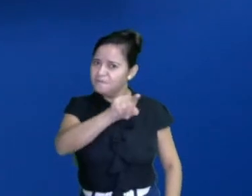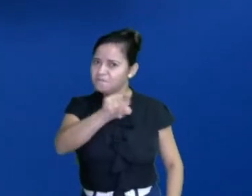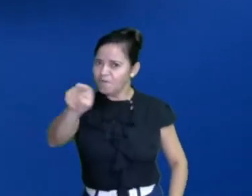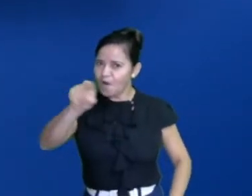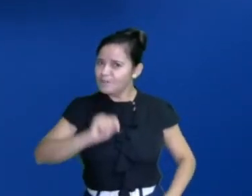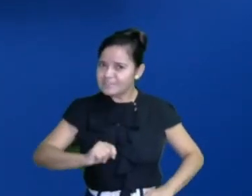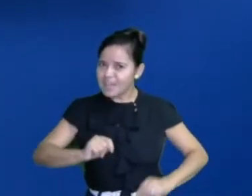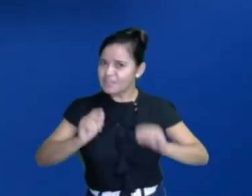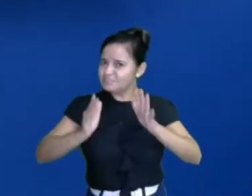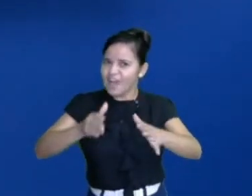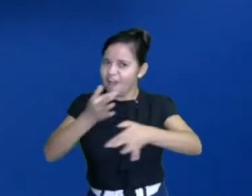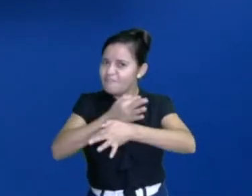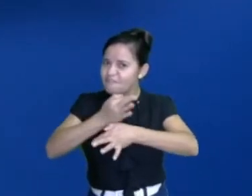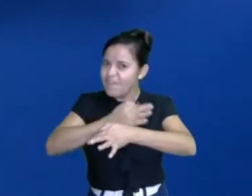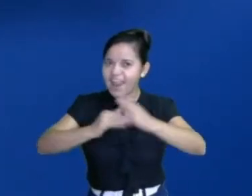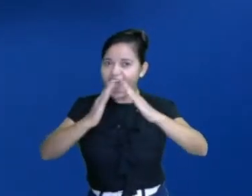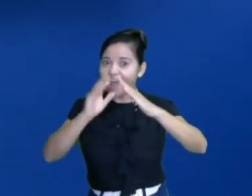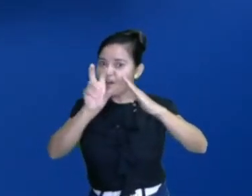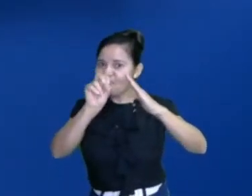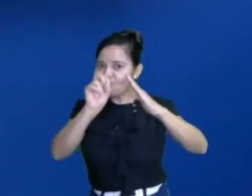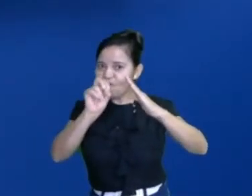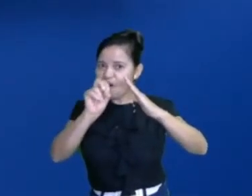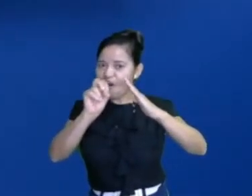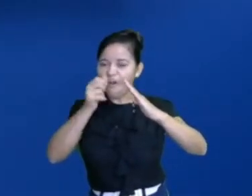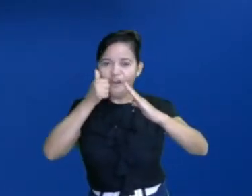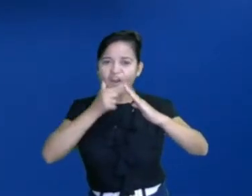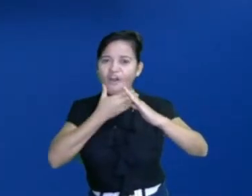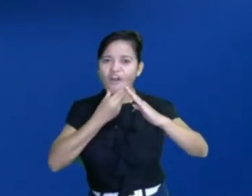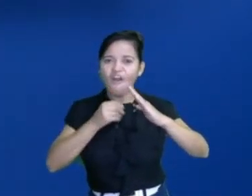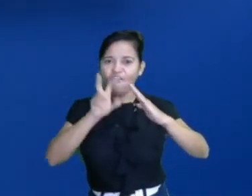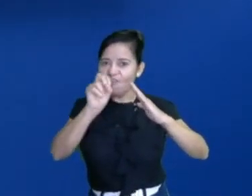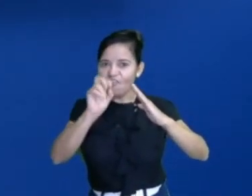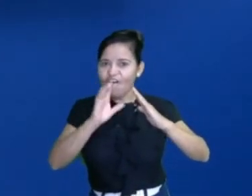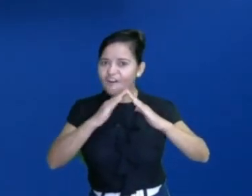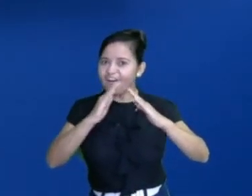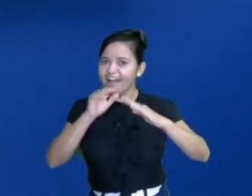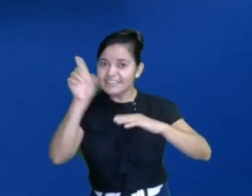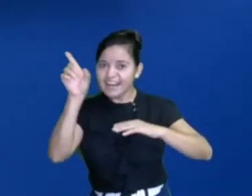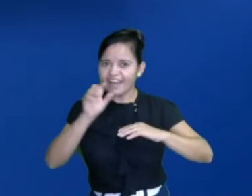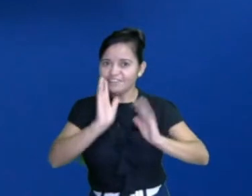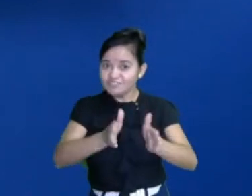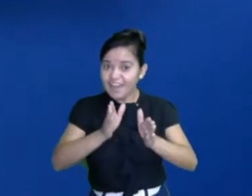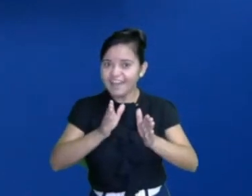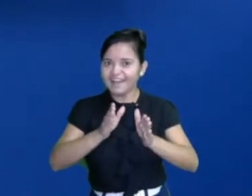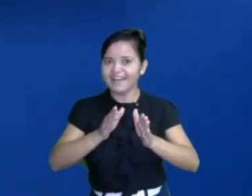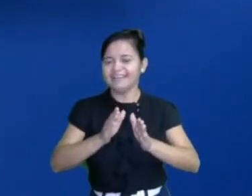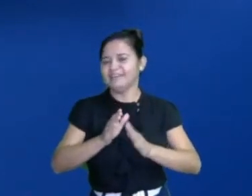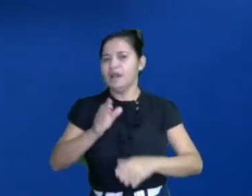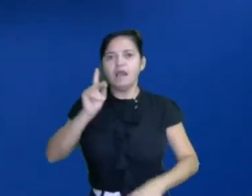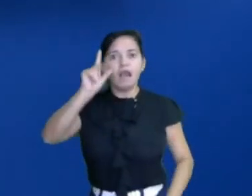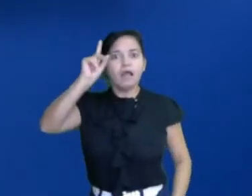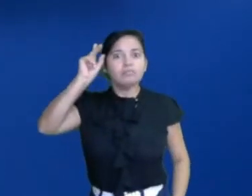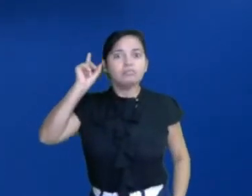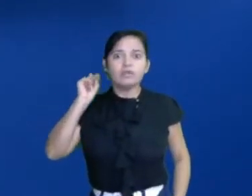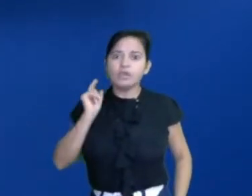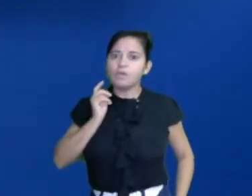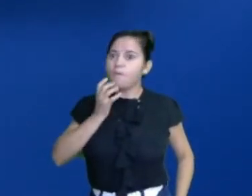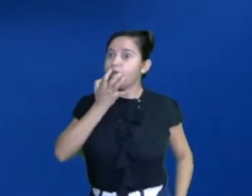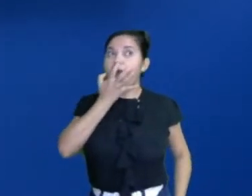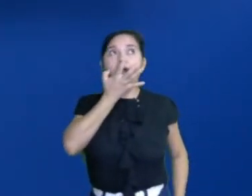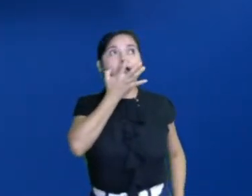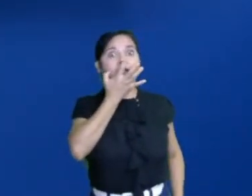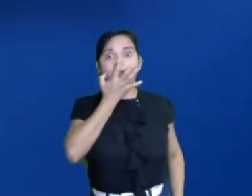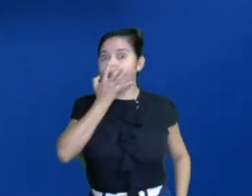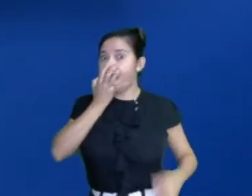férias na casa do vô e da avó? E quando chegou lá, tem algo bem antigo que você diz, poxa, como é que se usa